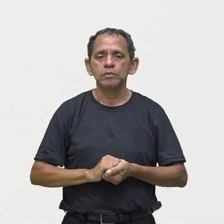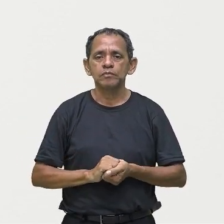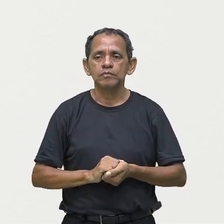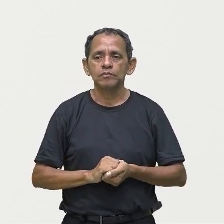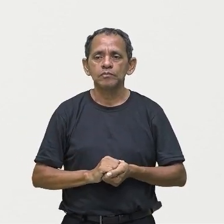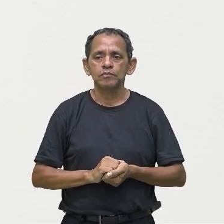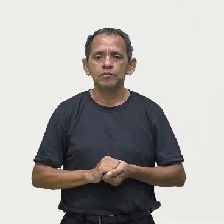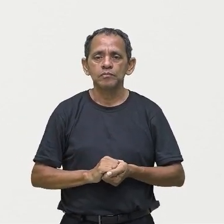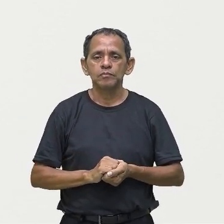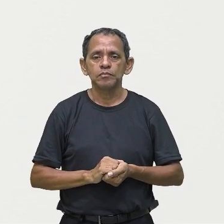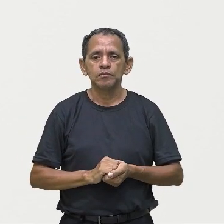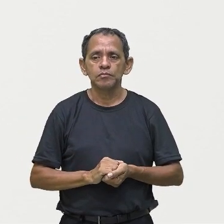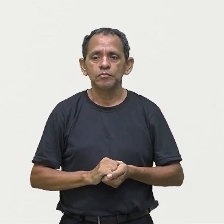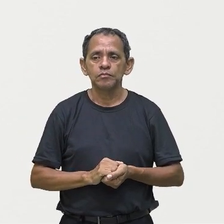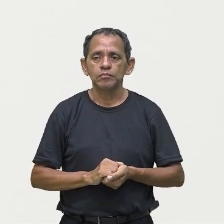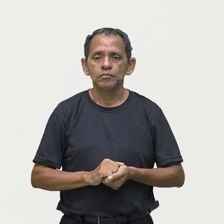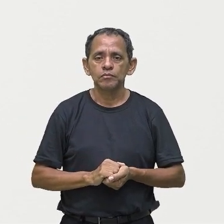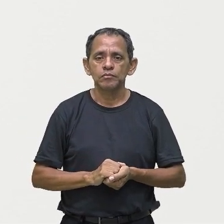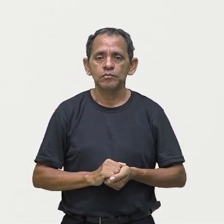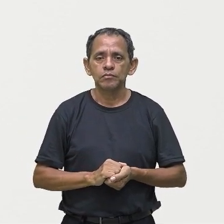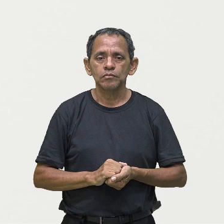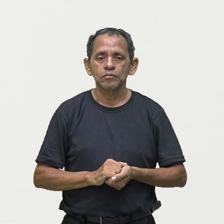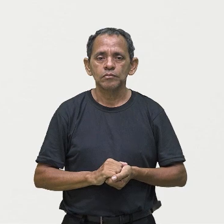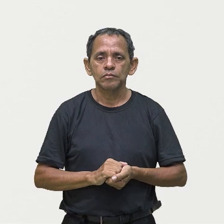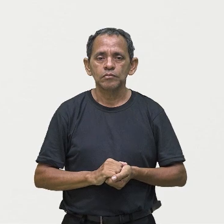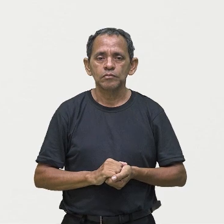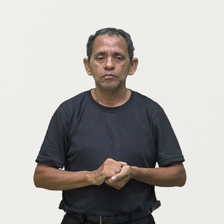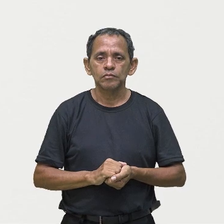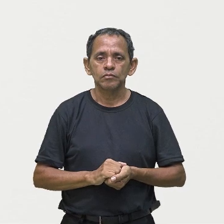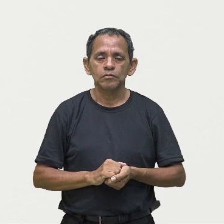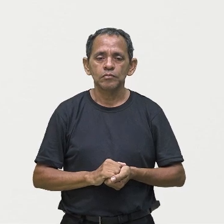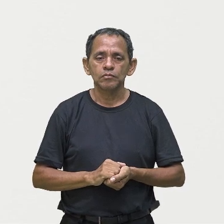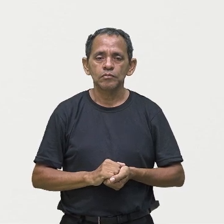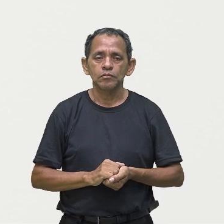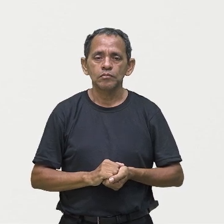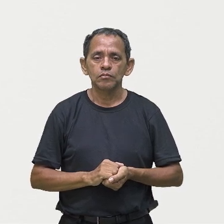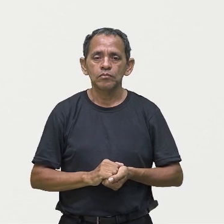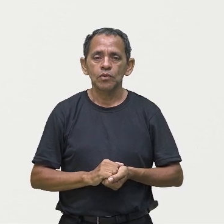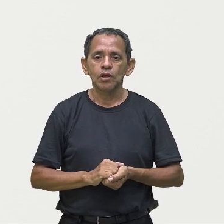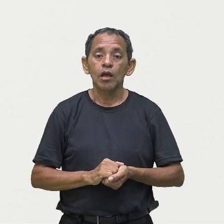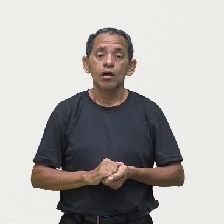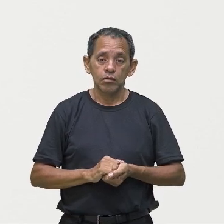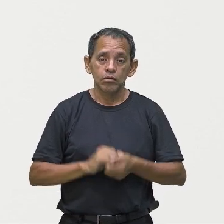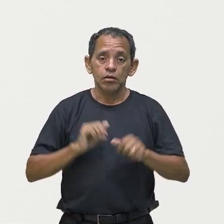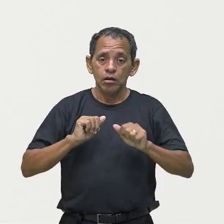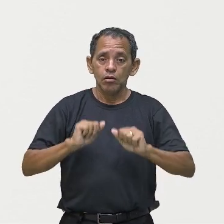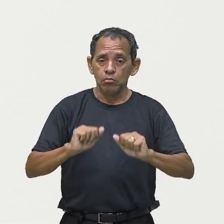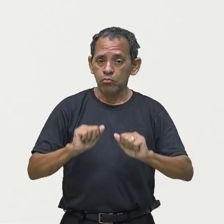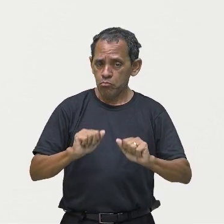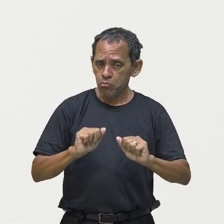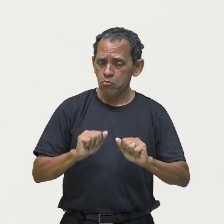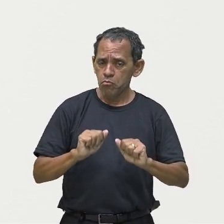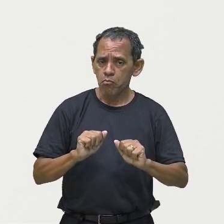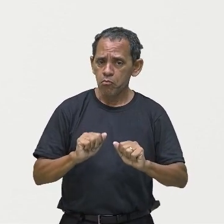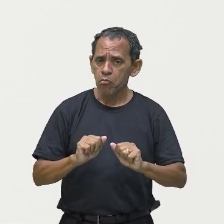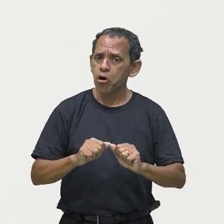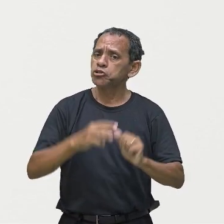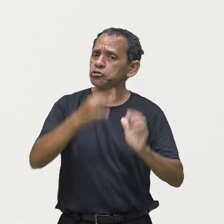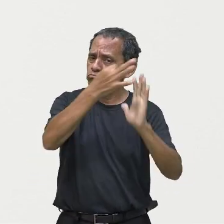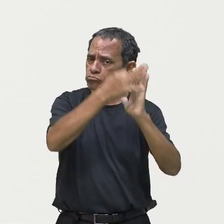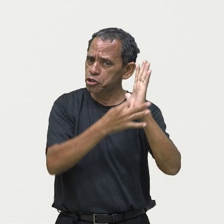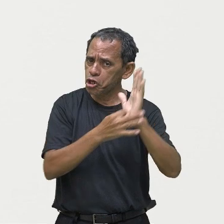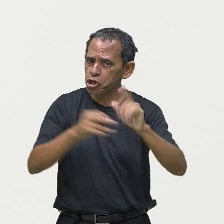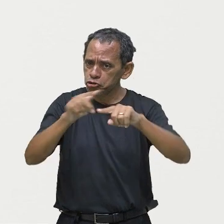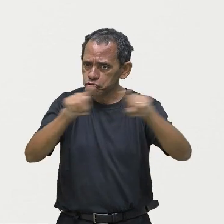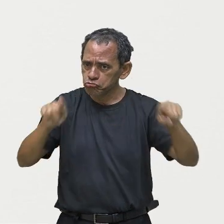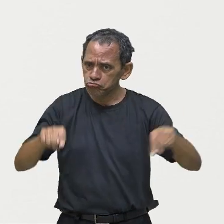Então, pode ser construído por textos, quadros,